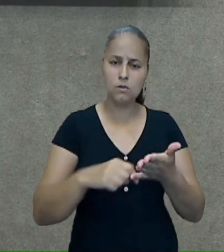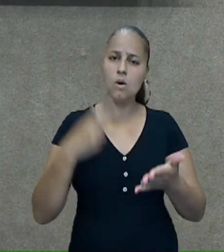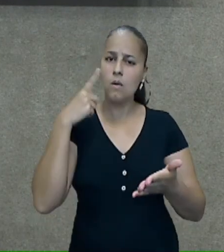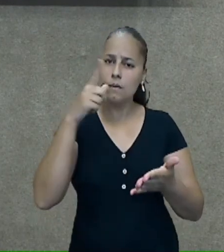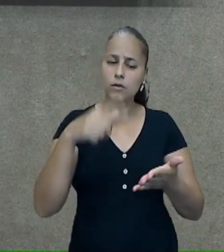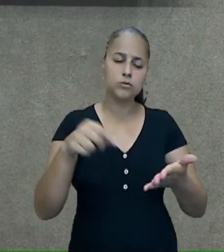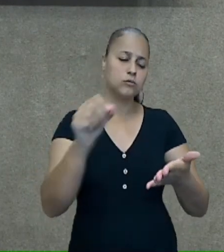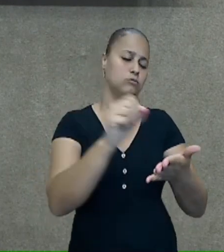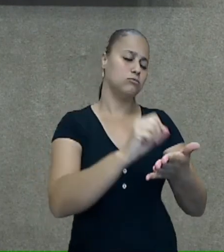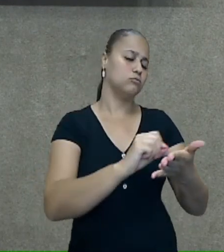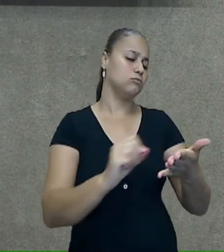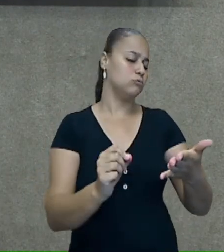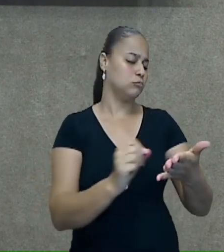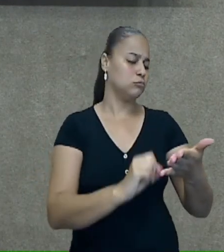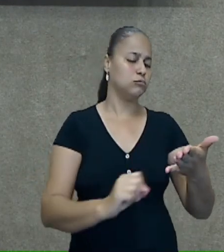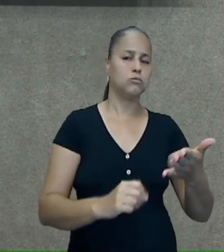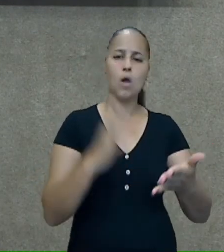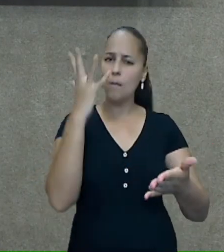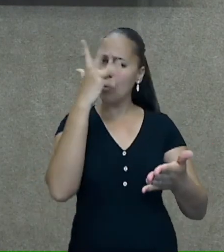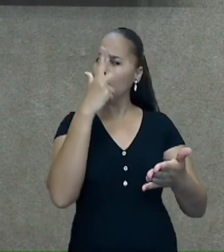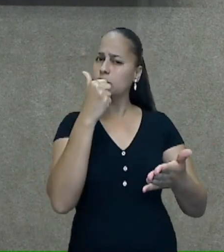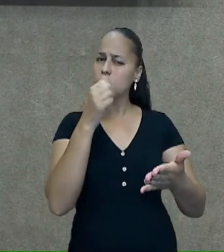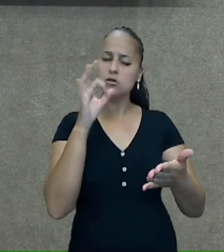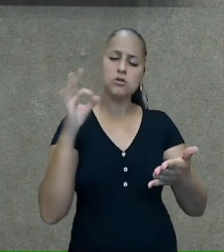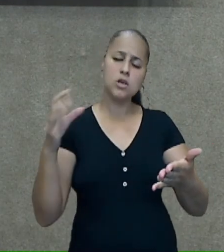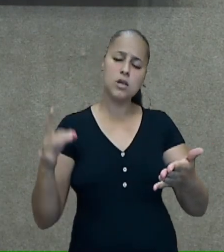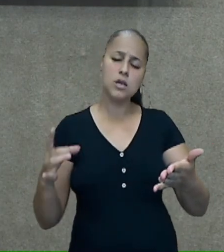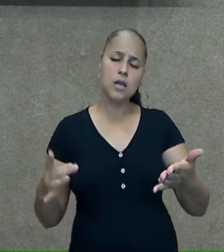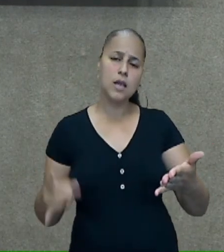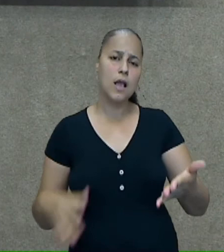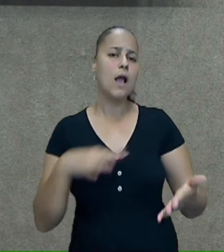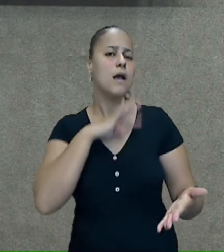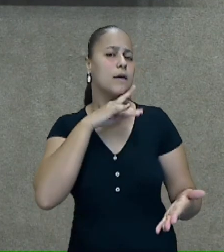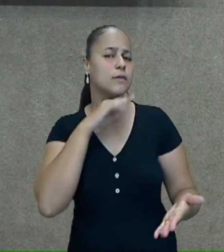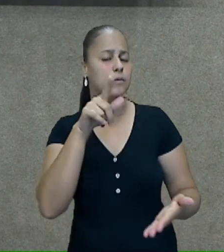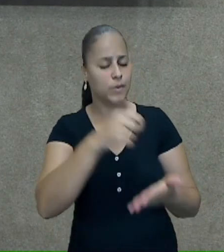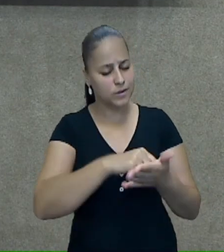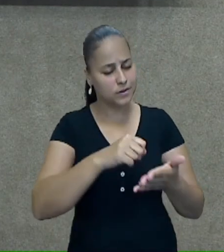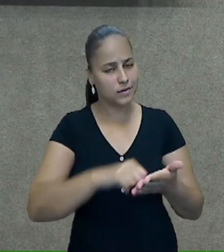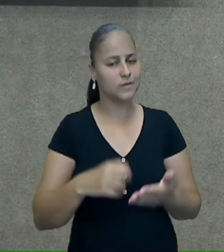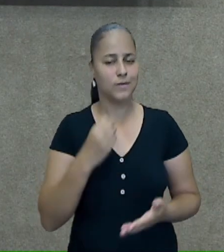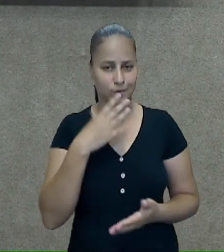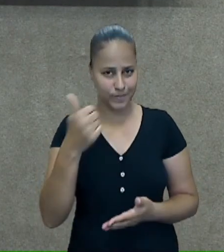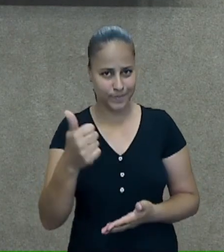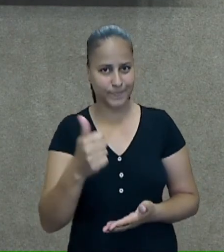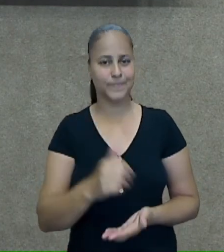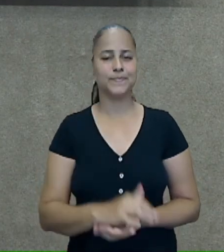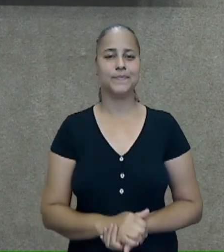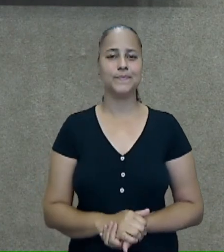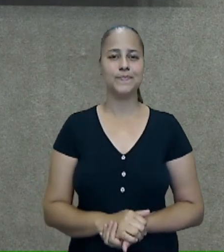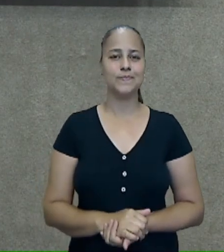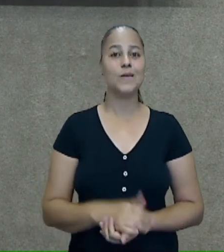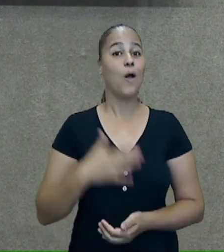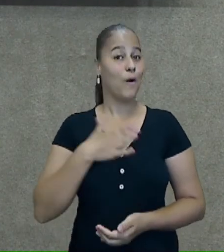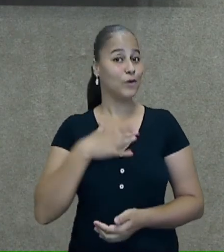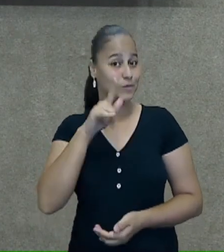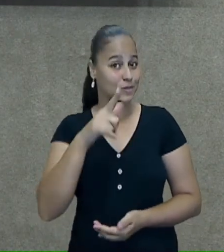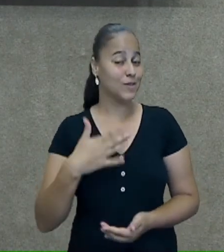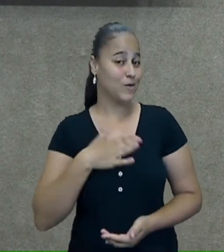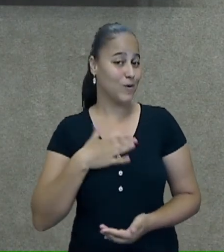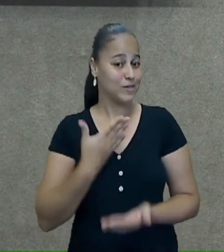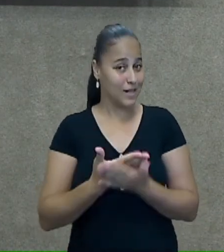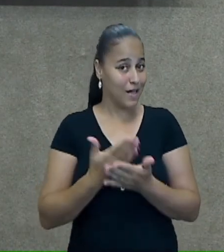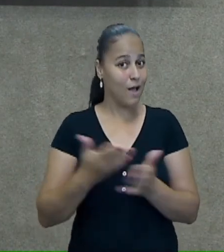ilustração de cada animal que vocês estão escrevendo. Tudo bem? Eu espero que vocês tenham